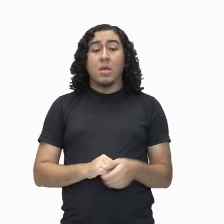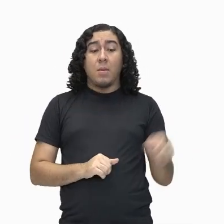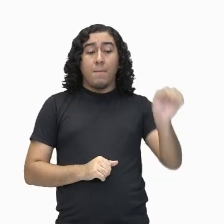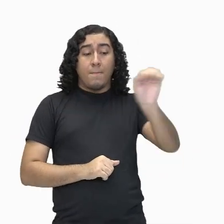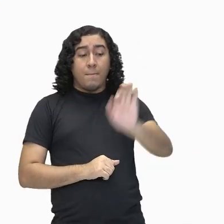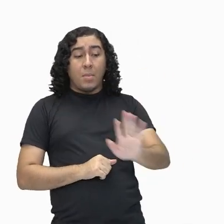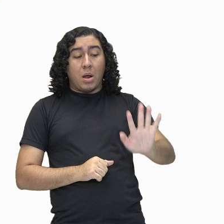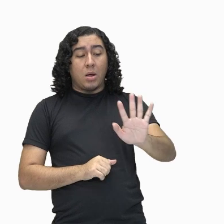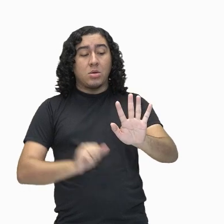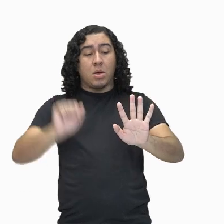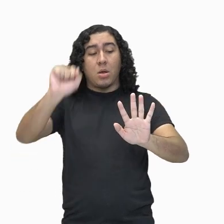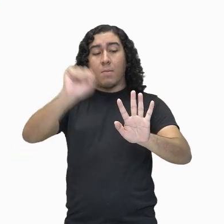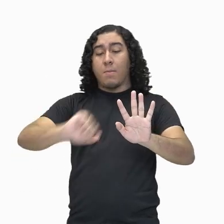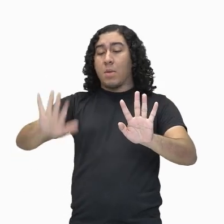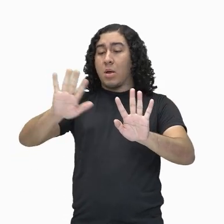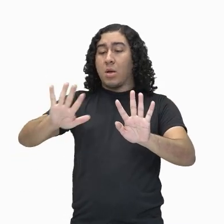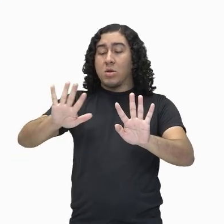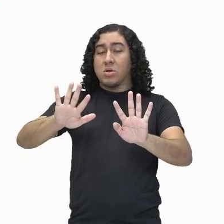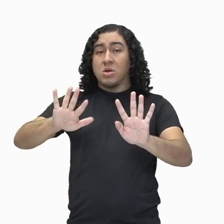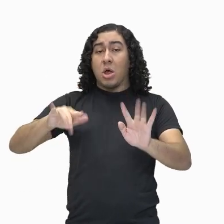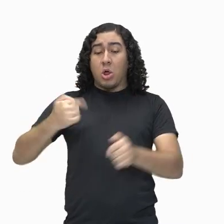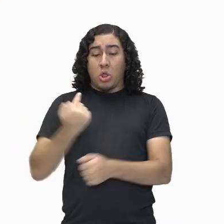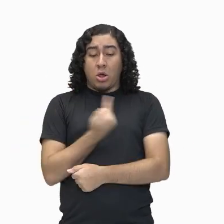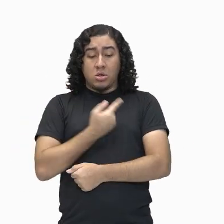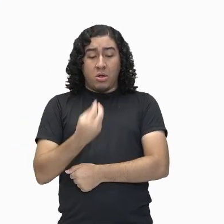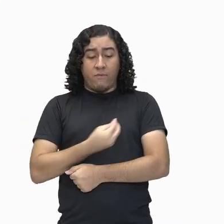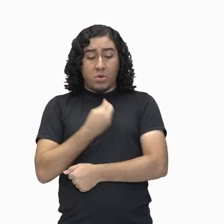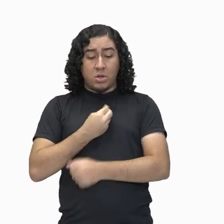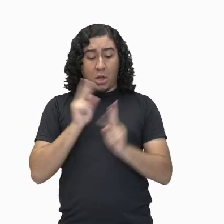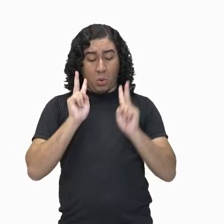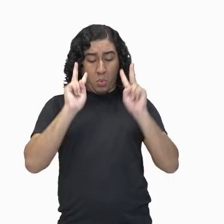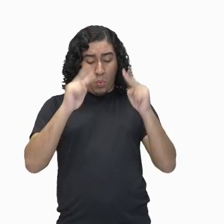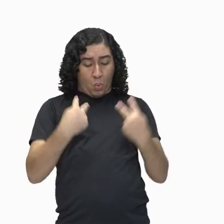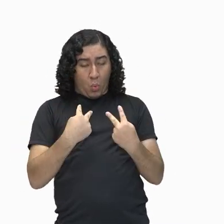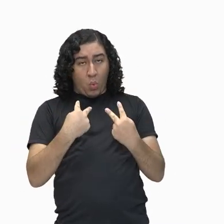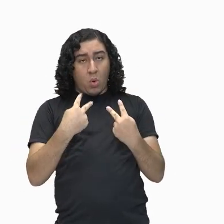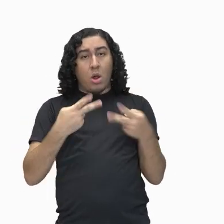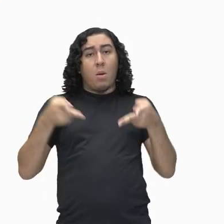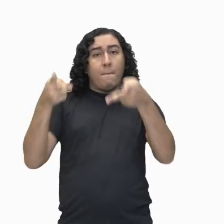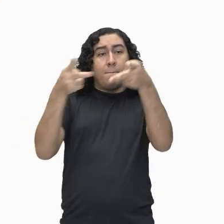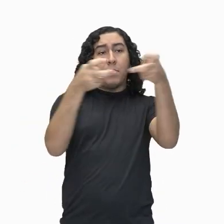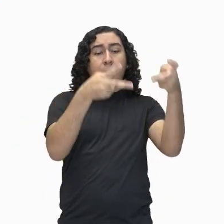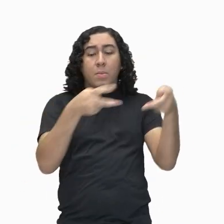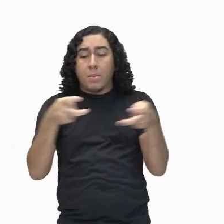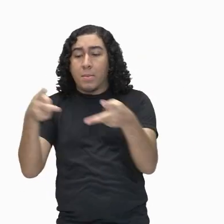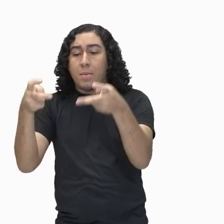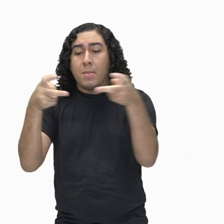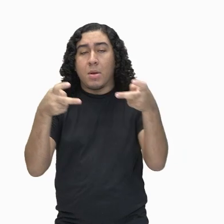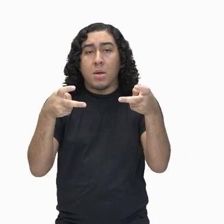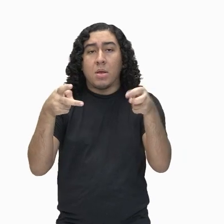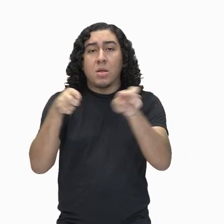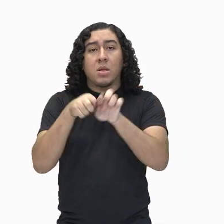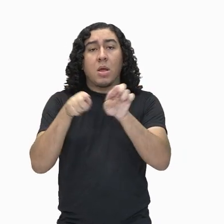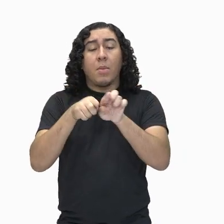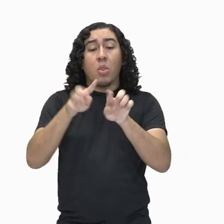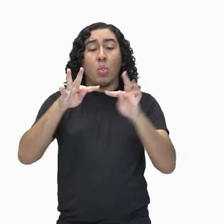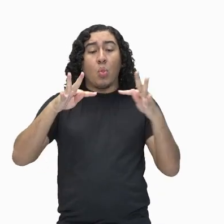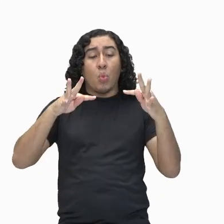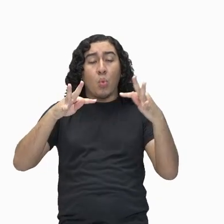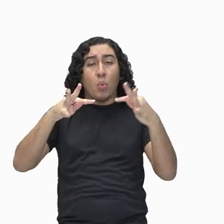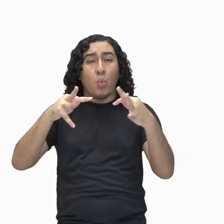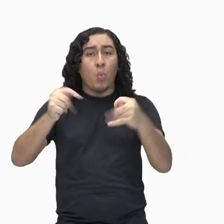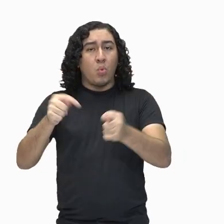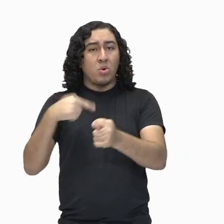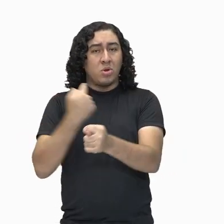olhando para a nossa realidade, aquilo que vemos e aquilo que não vemos ou não